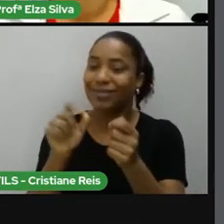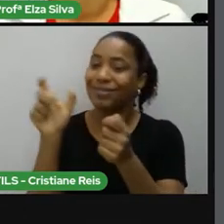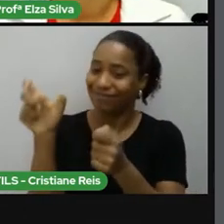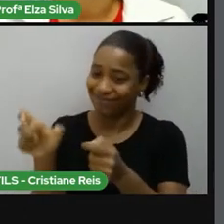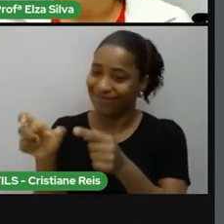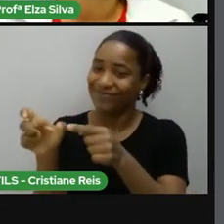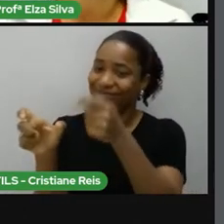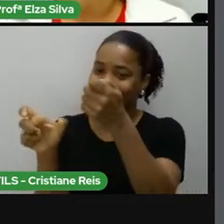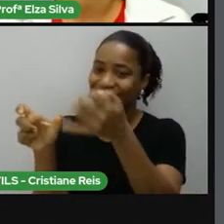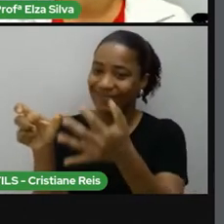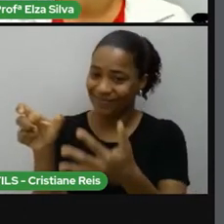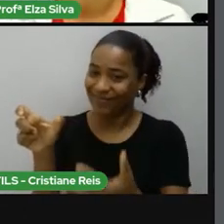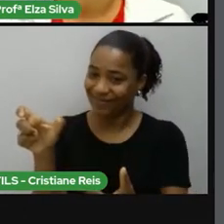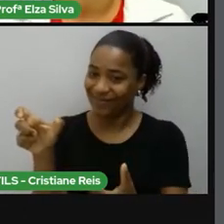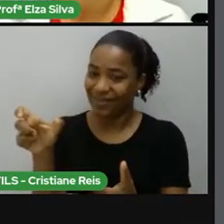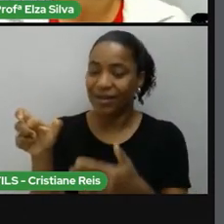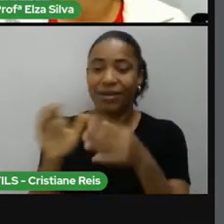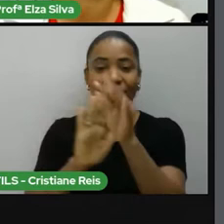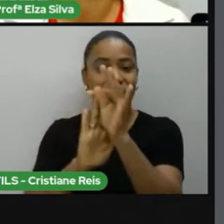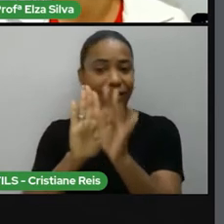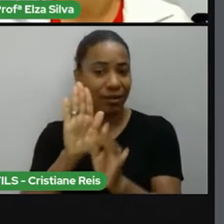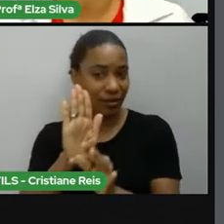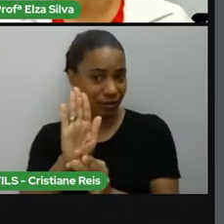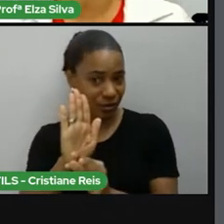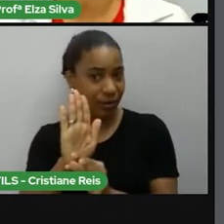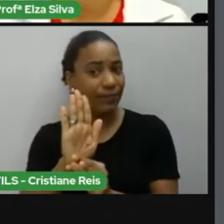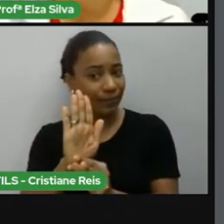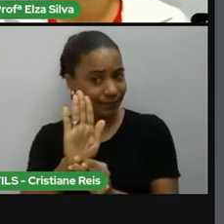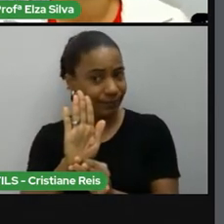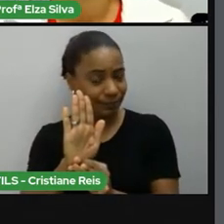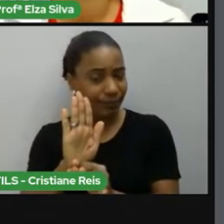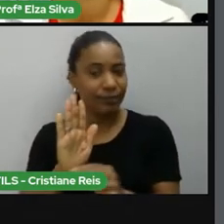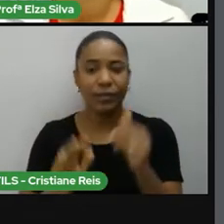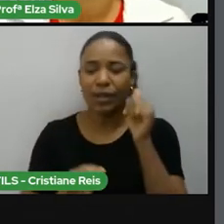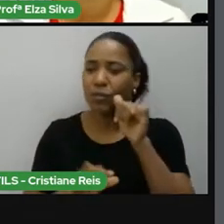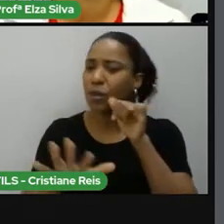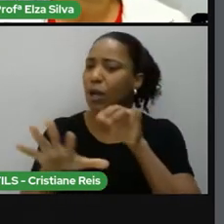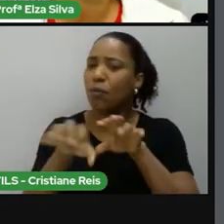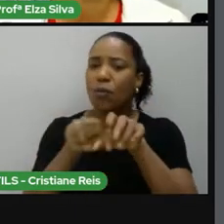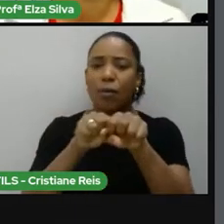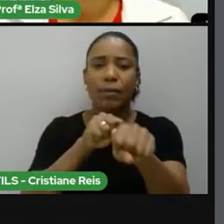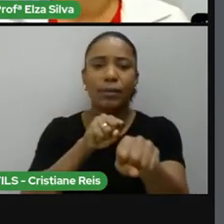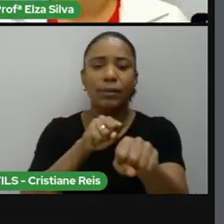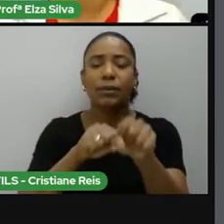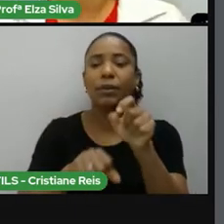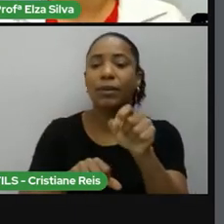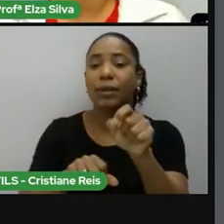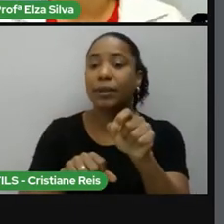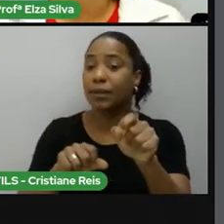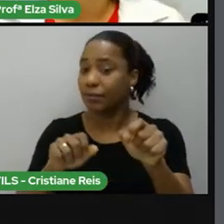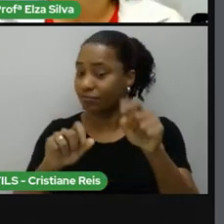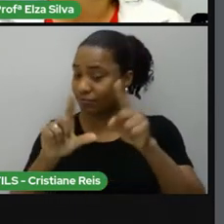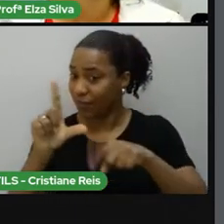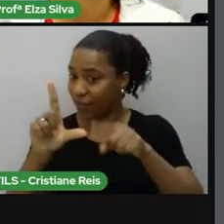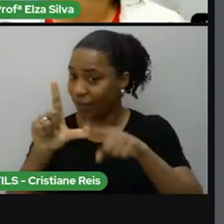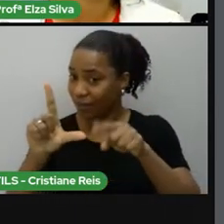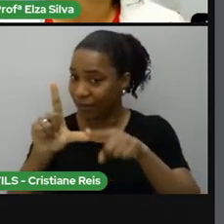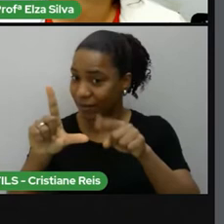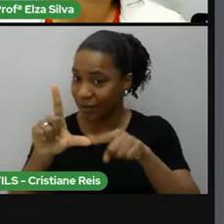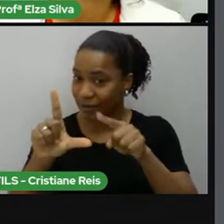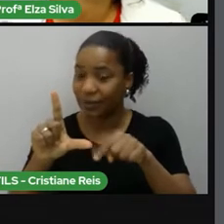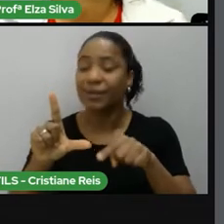Toni Morrison foi graduada em letras, ela se formou em letras, ela se tornou uma